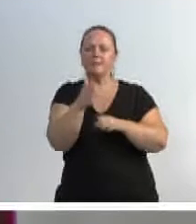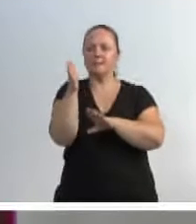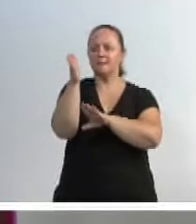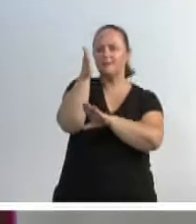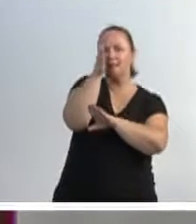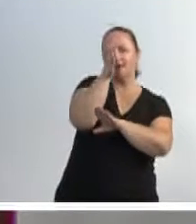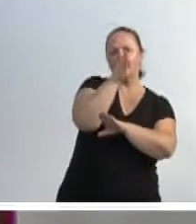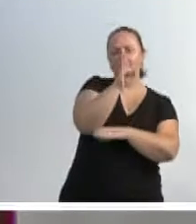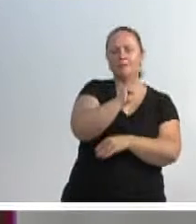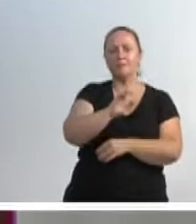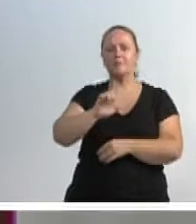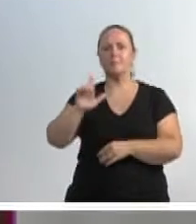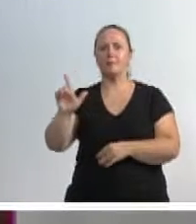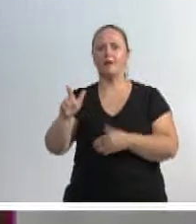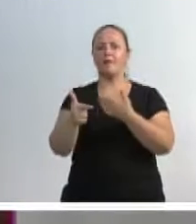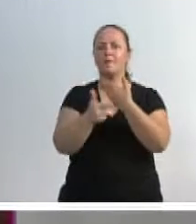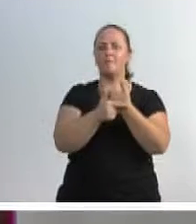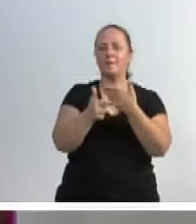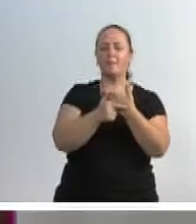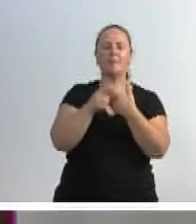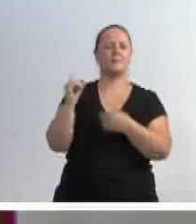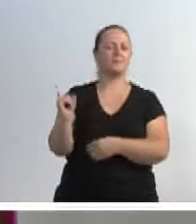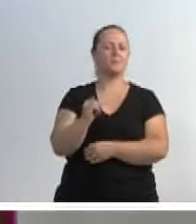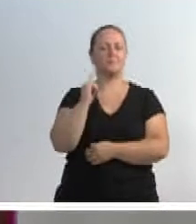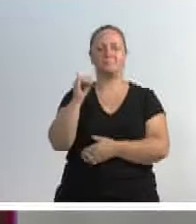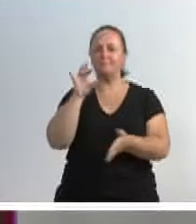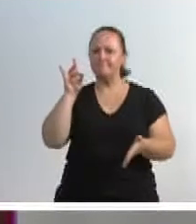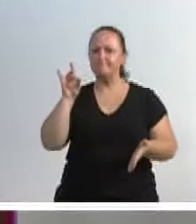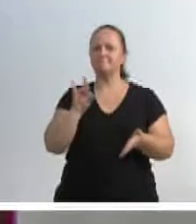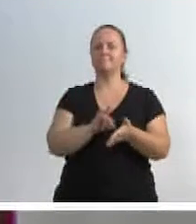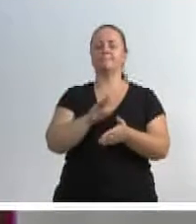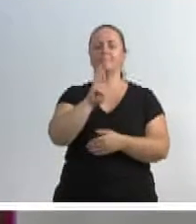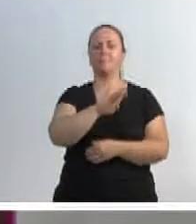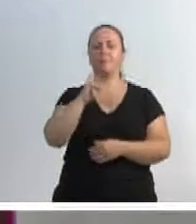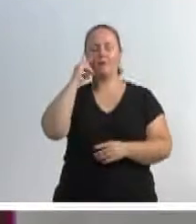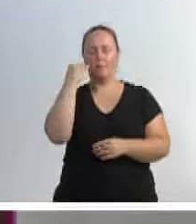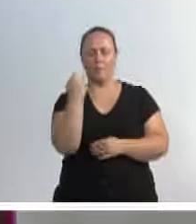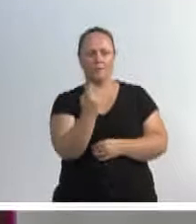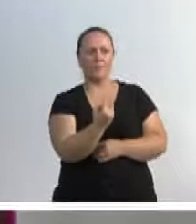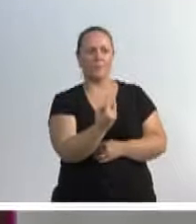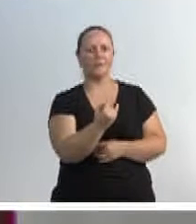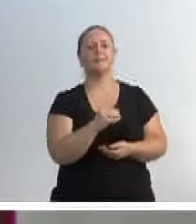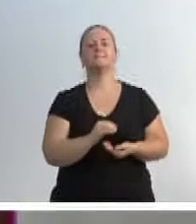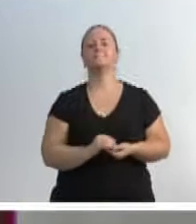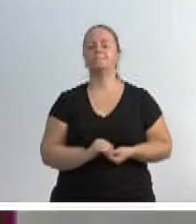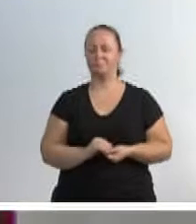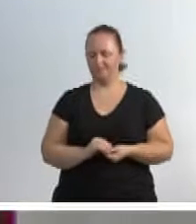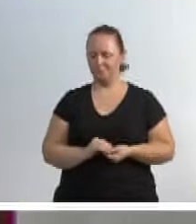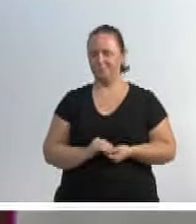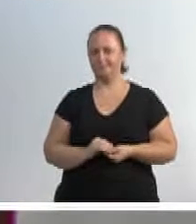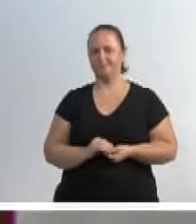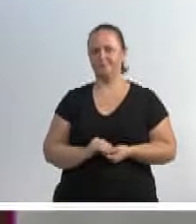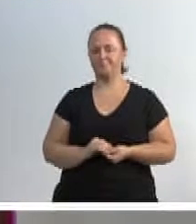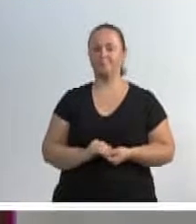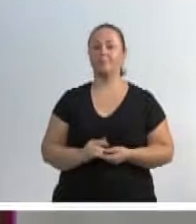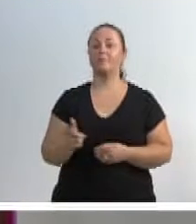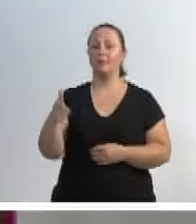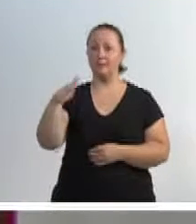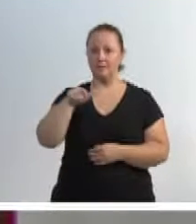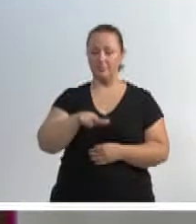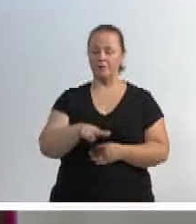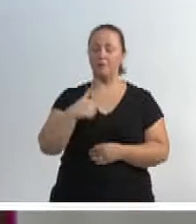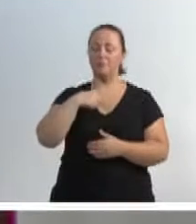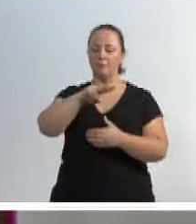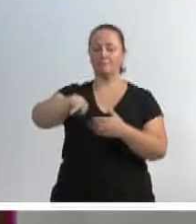diversos papéis que, com certeza, o Blumenau é destaque. Mais uma vez, eu venho aqui nesta tarde, presidente,